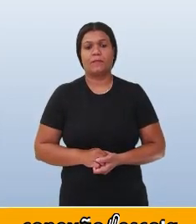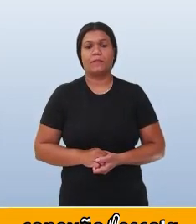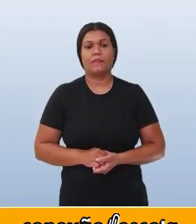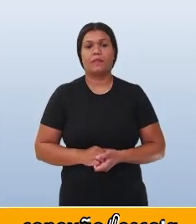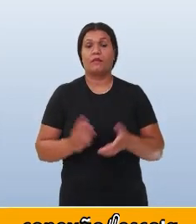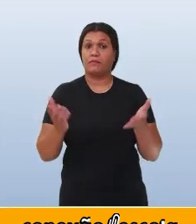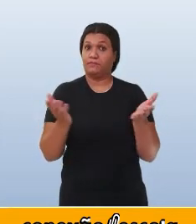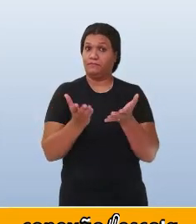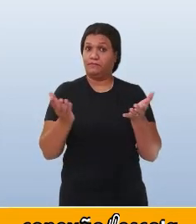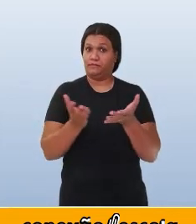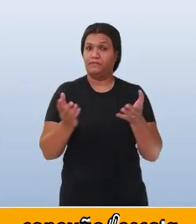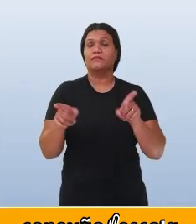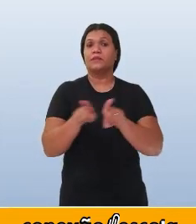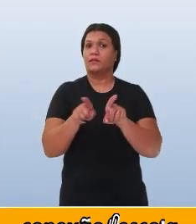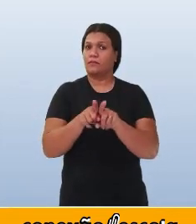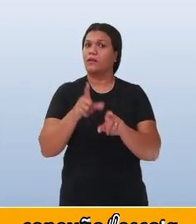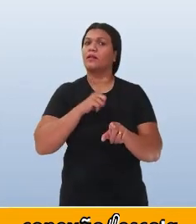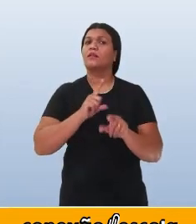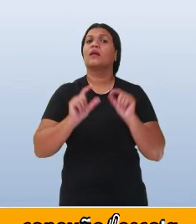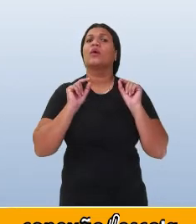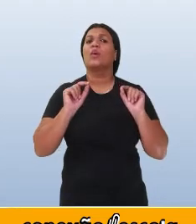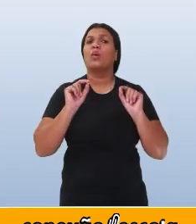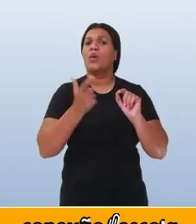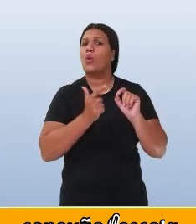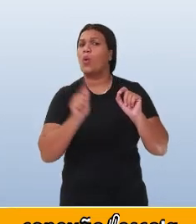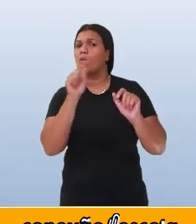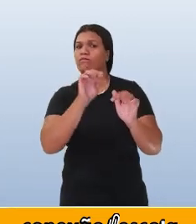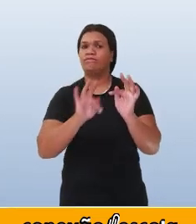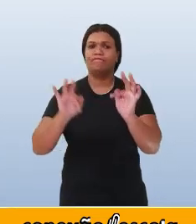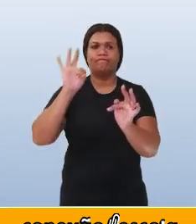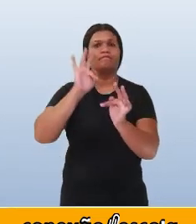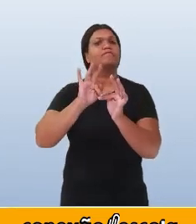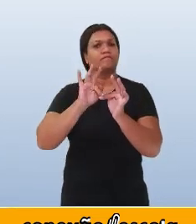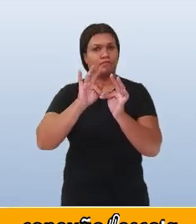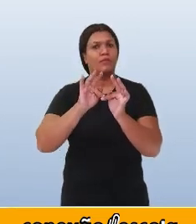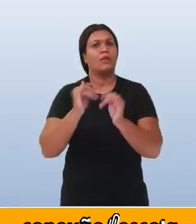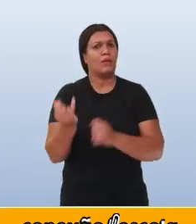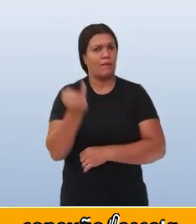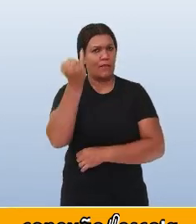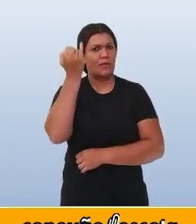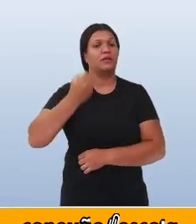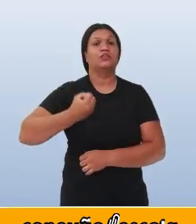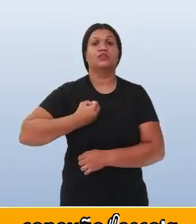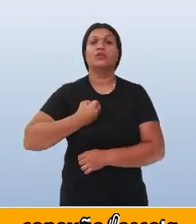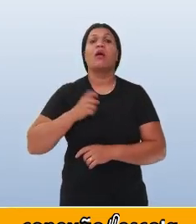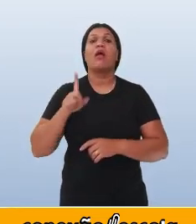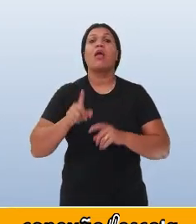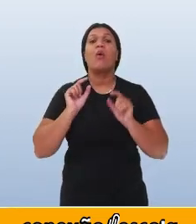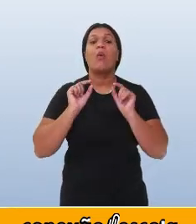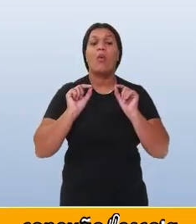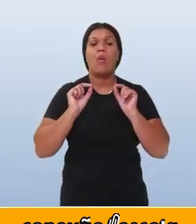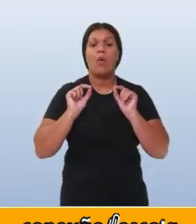Agora ainda temos outra função dos números, que é a de medição.